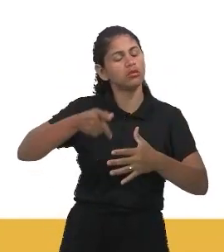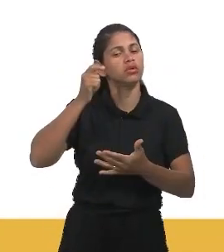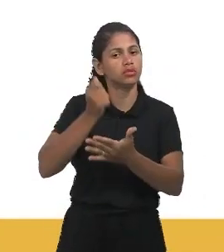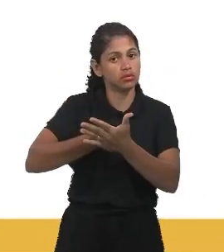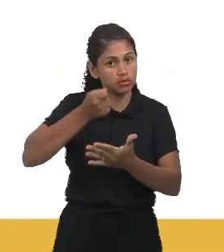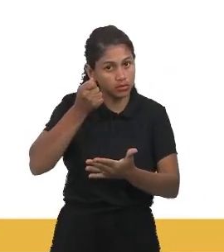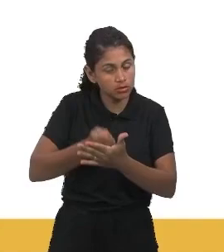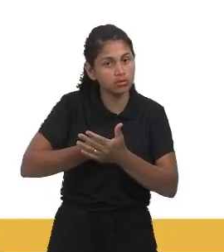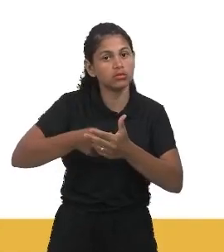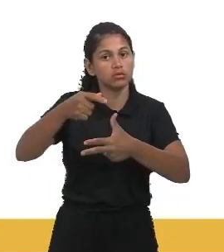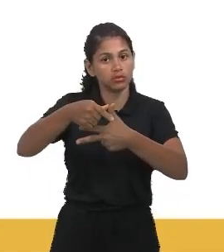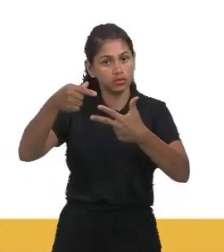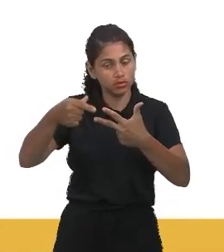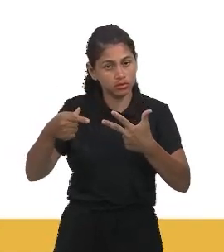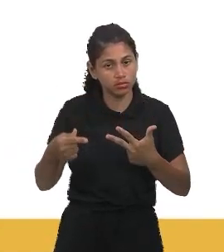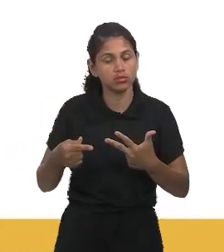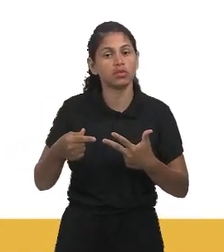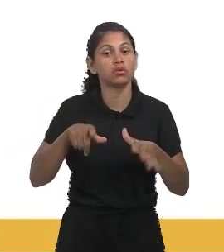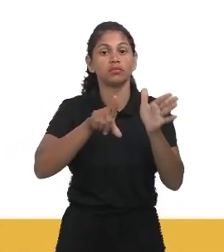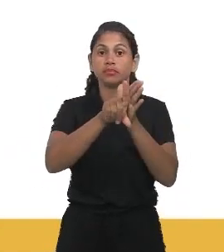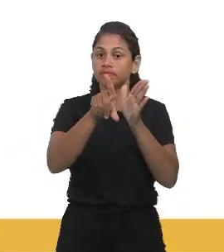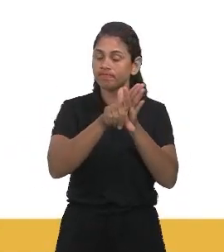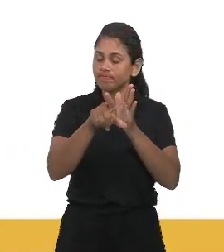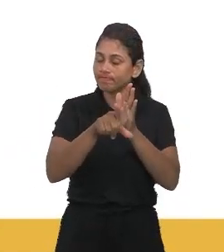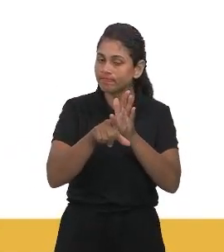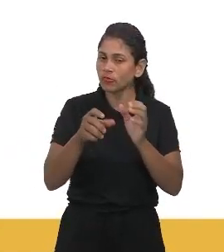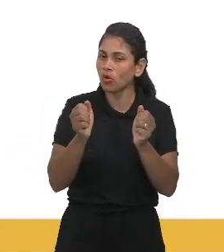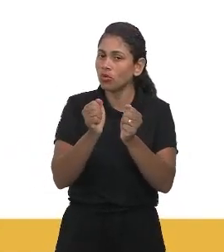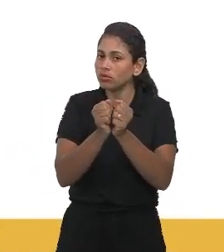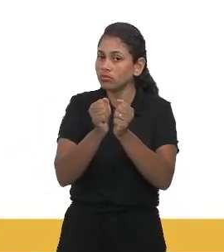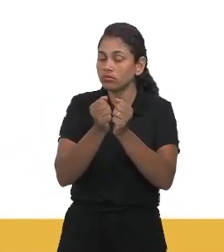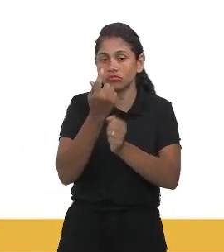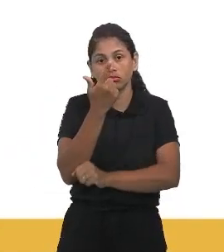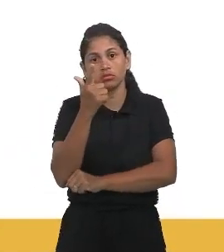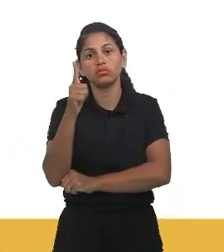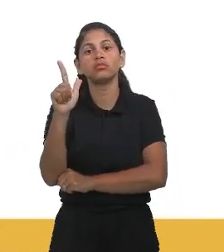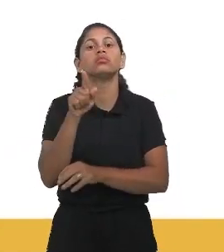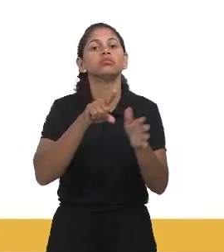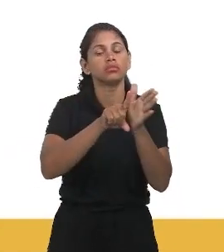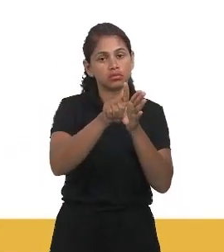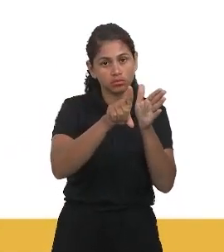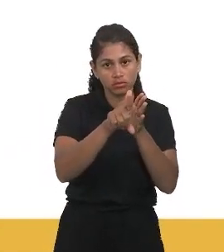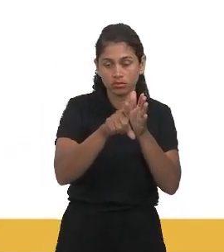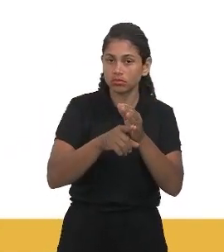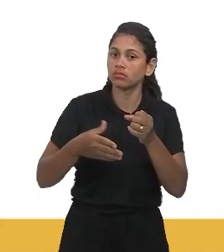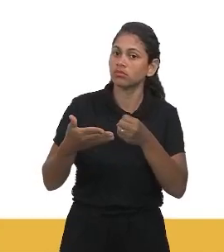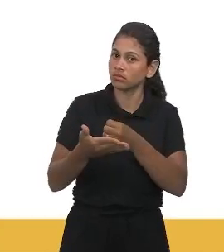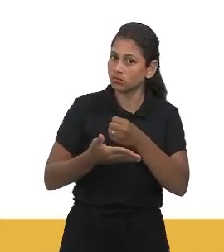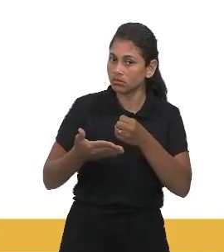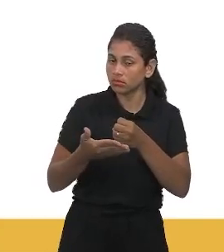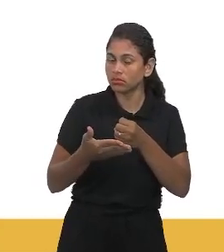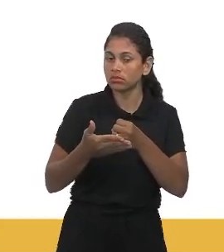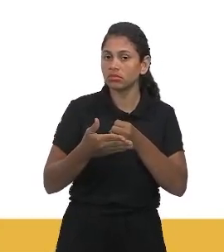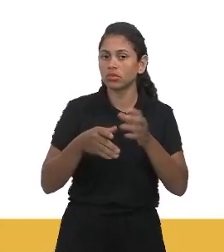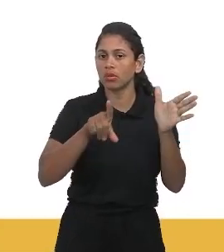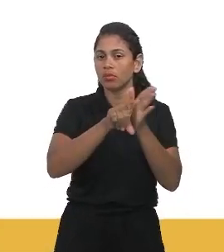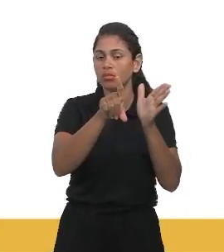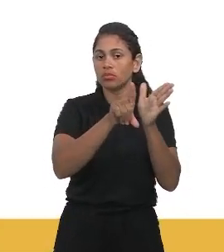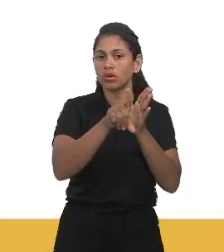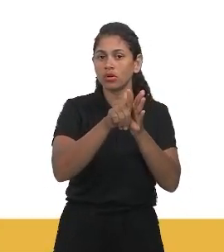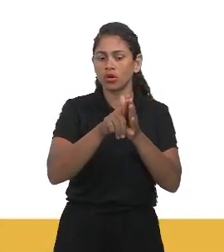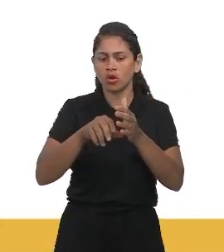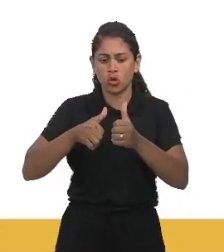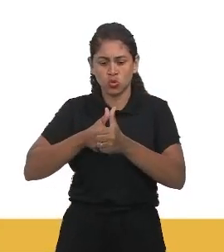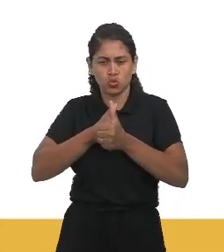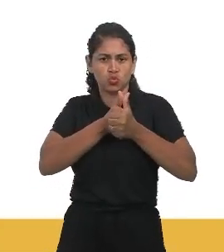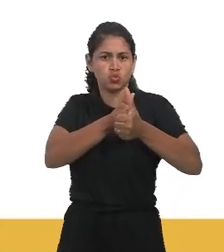Enem e essa questão se aproxima de tantas outras, que efeita basicamente a questão da perseguição